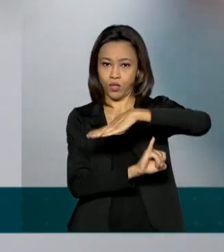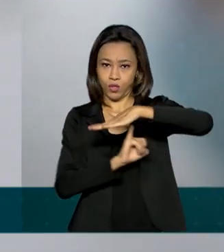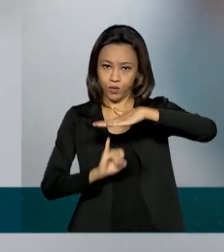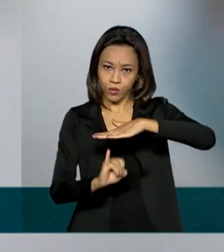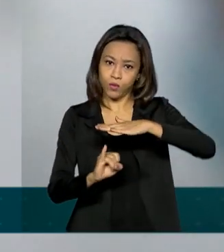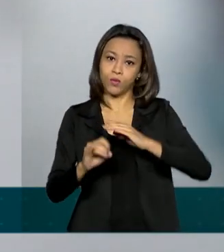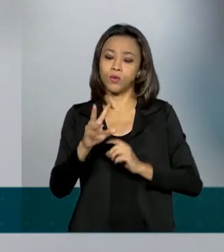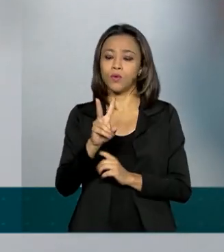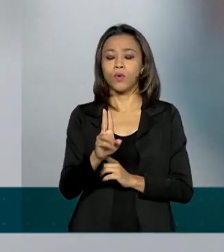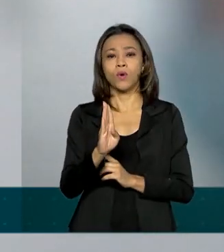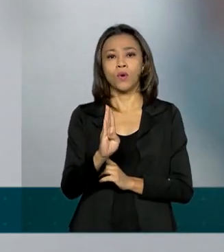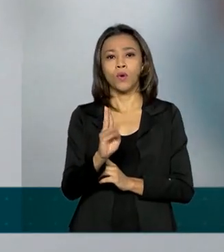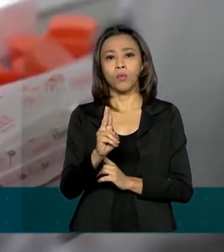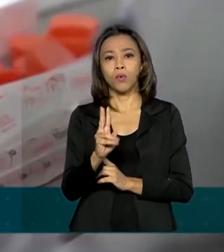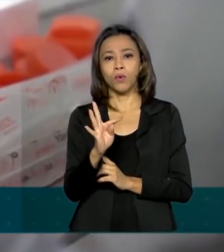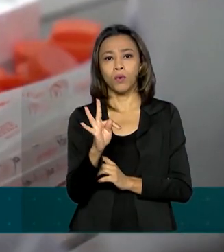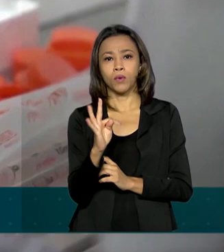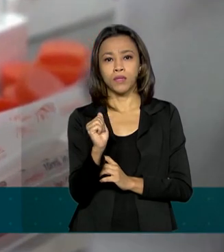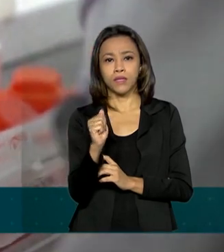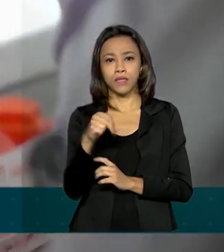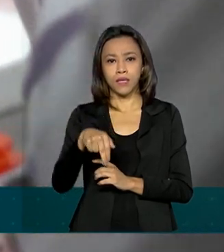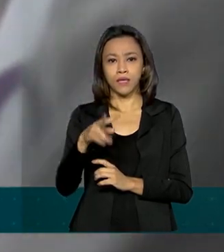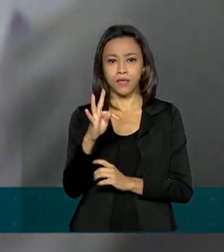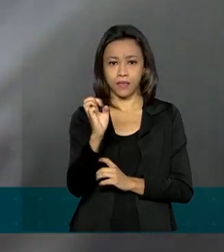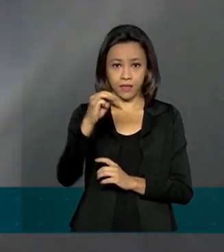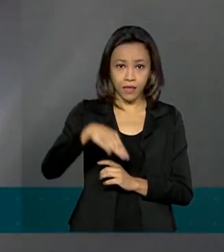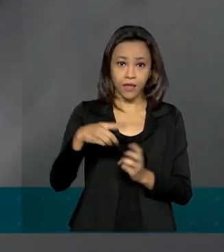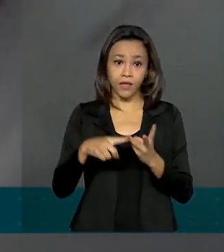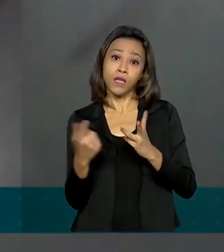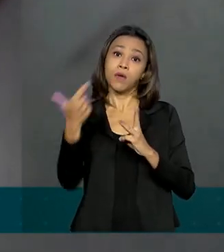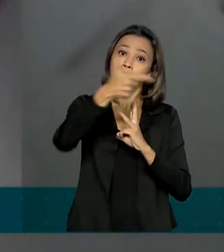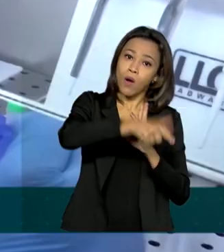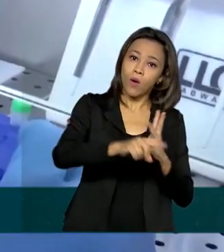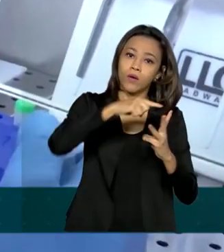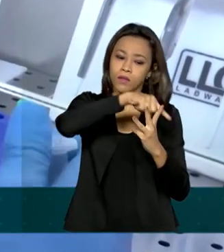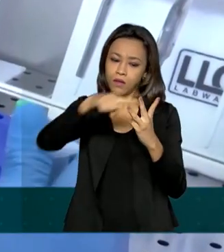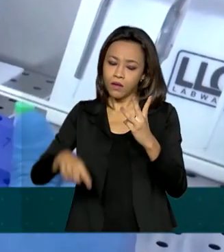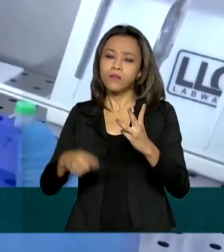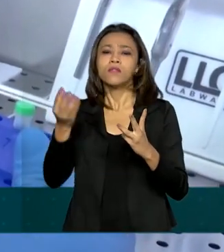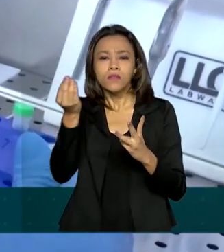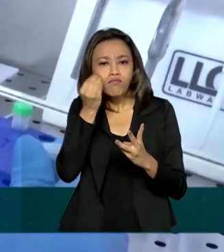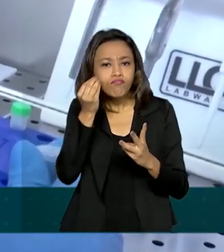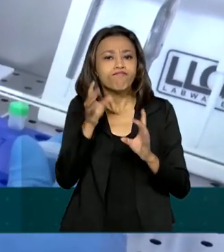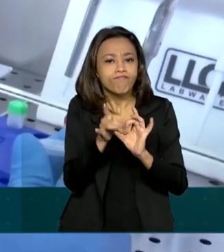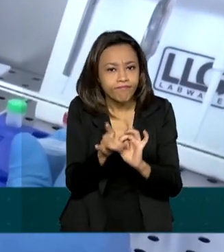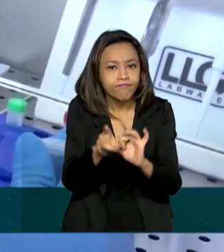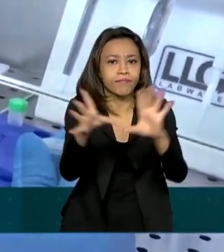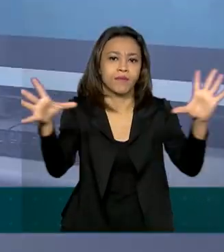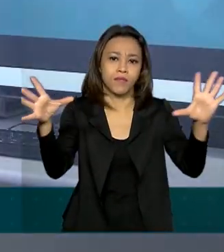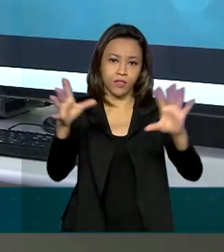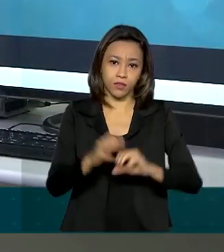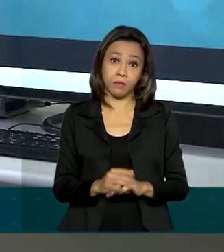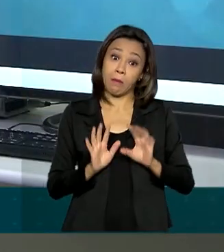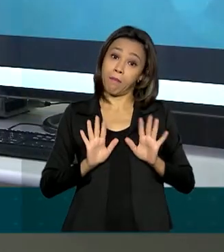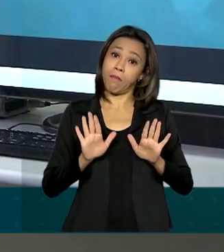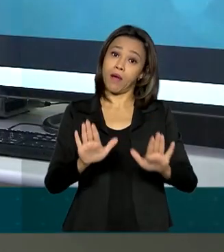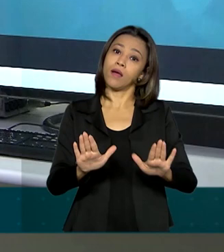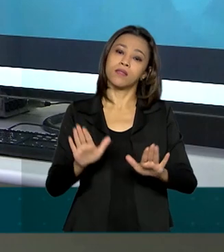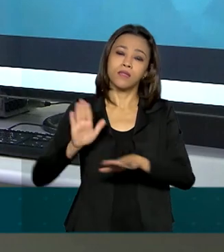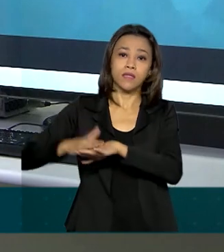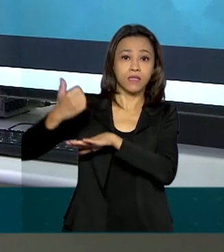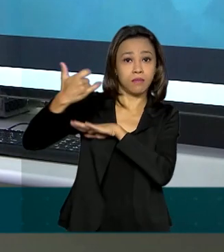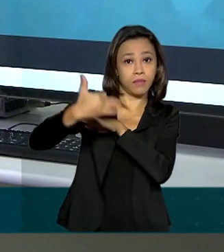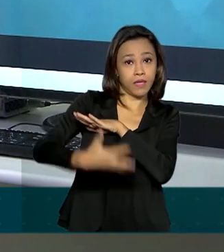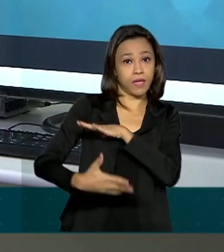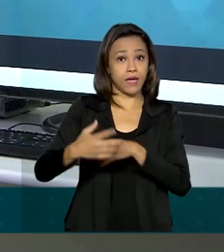Janssen-Silag e a Pfizer, que divulgou ontem eficácia de mais de 90% na imunização. Mas, de acordo com a